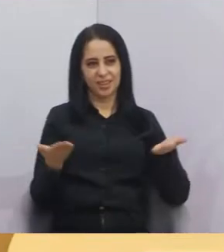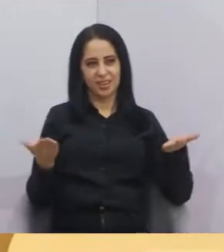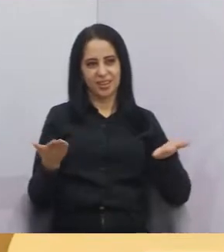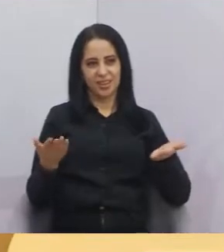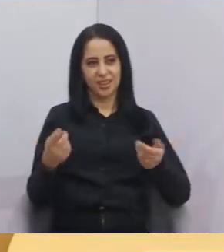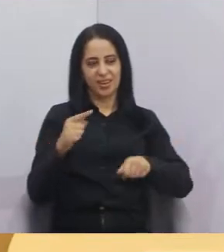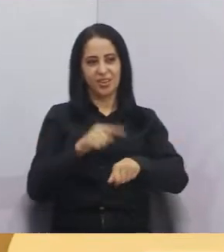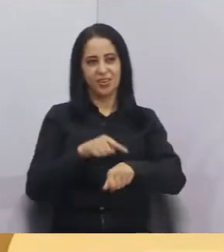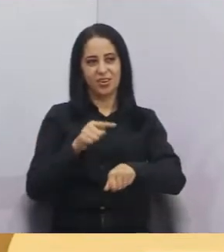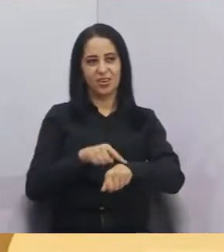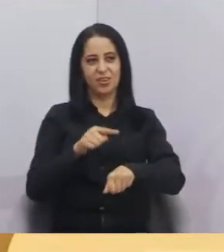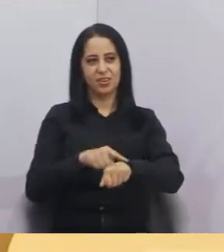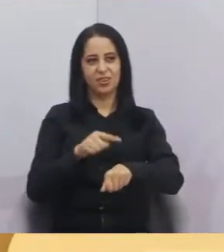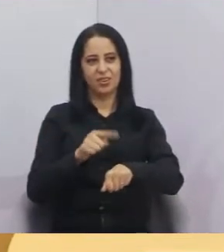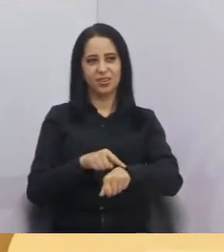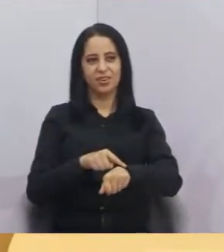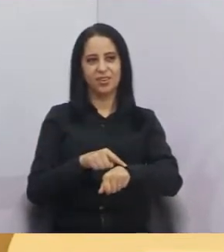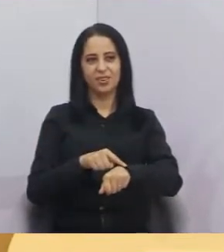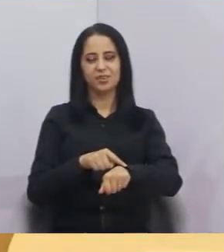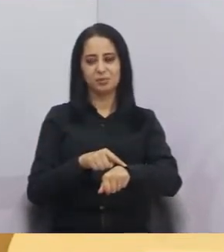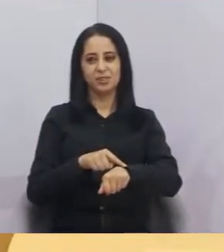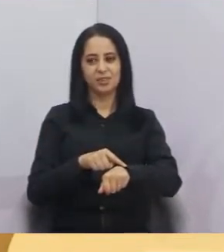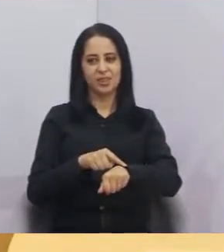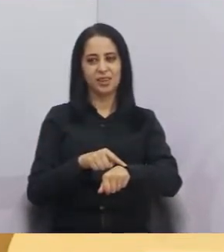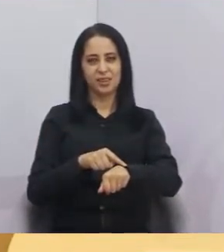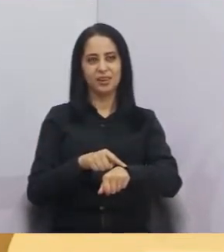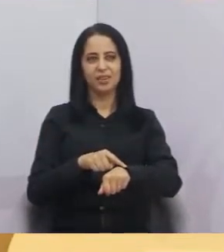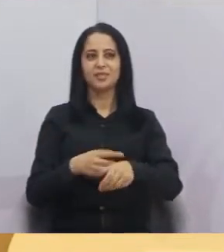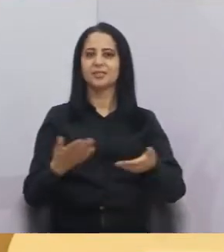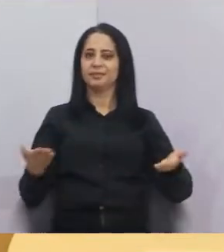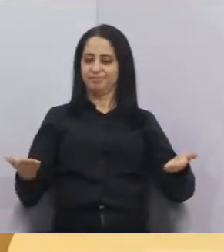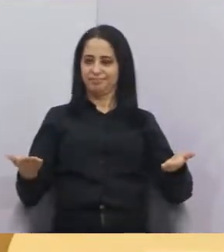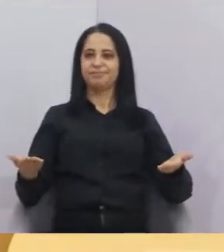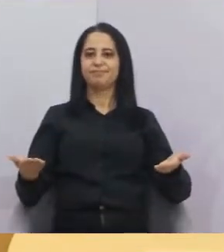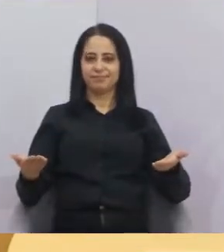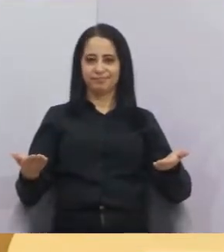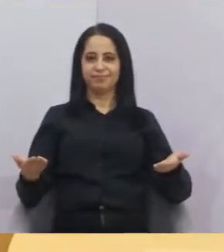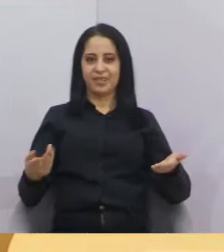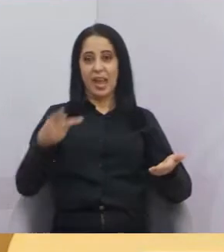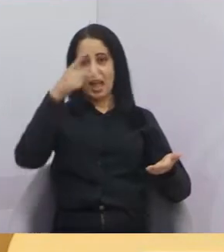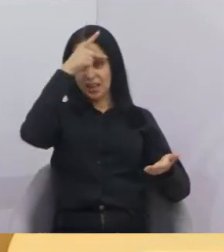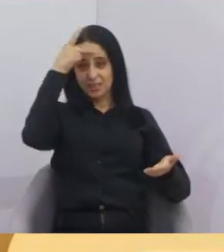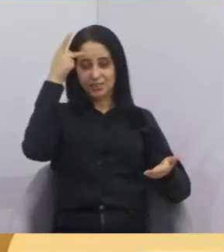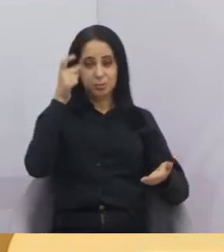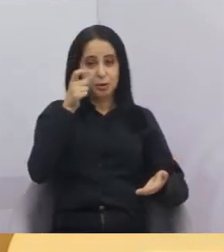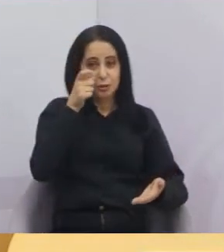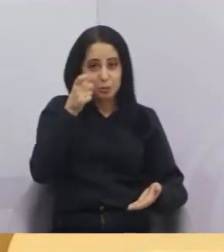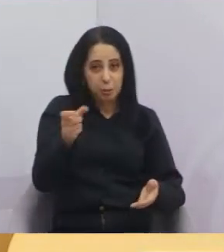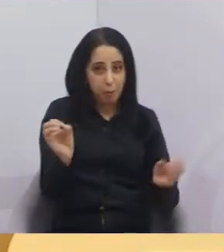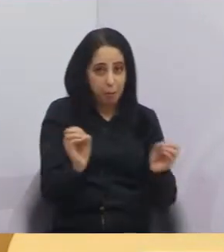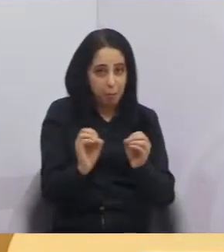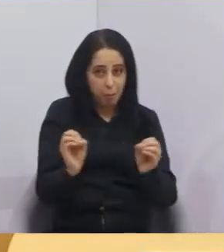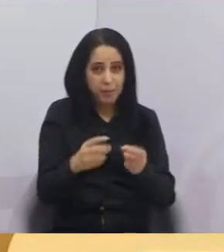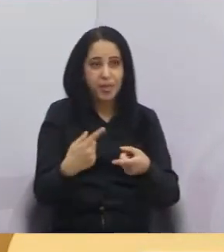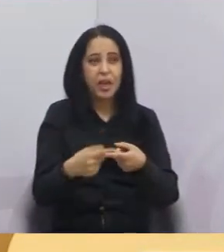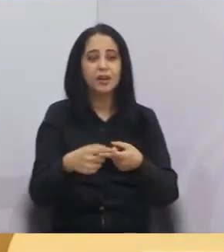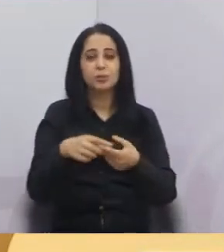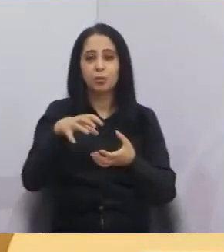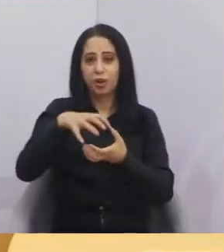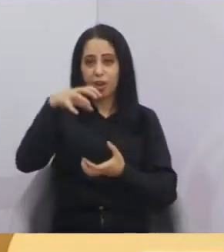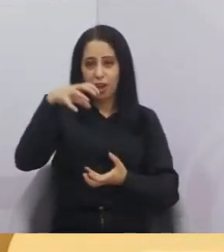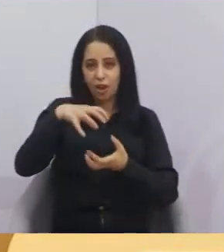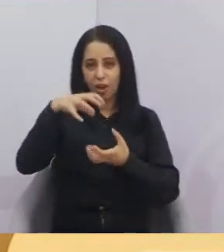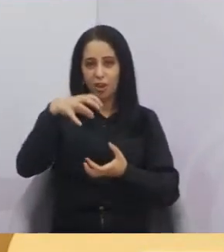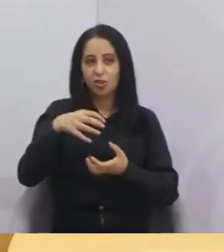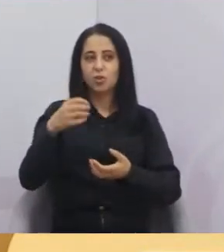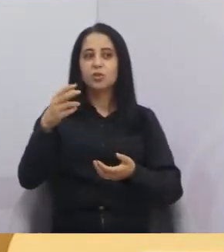O nosso munícipe que gosta de acompanhar nós pela TV, essa hora não vai estar lá vendo, porque tem muitos senhores e senhoras que encontram nós na